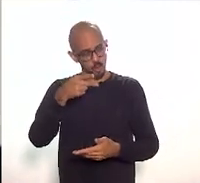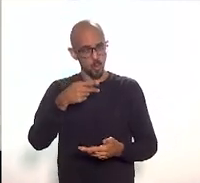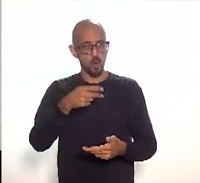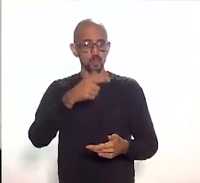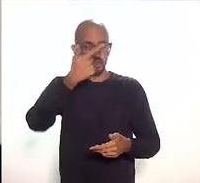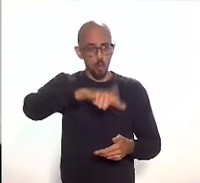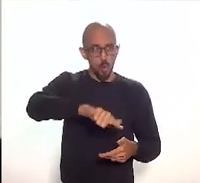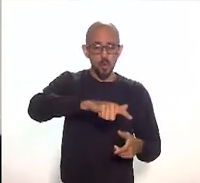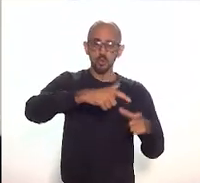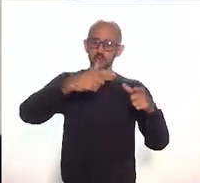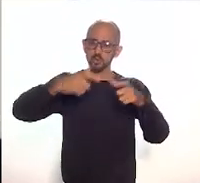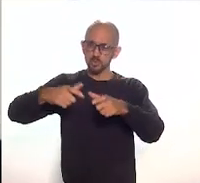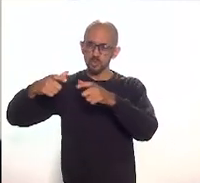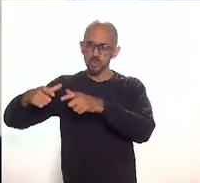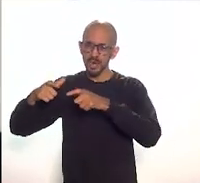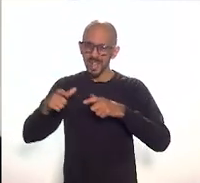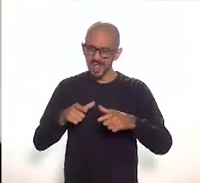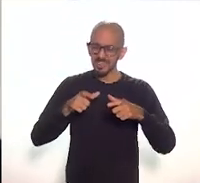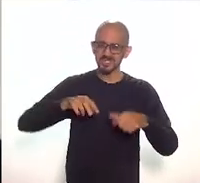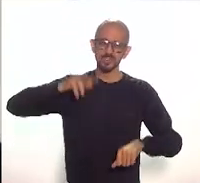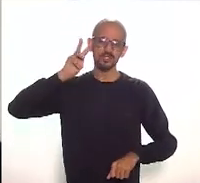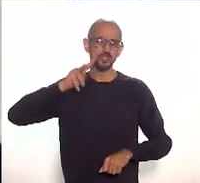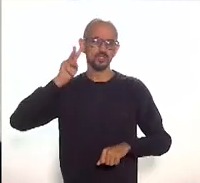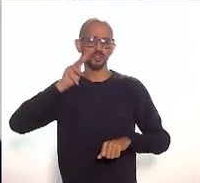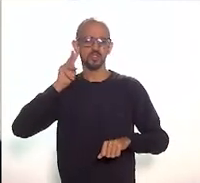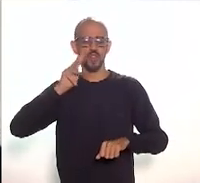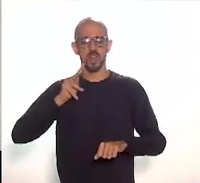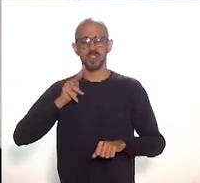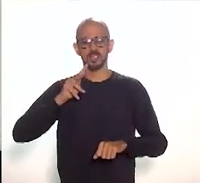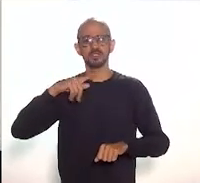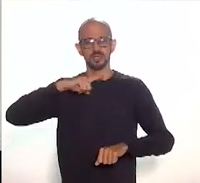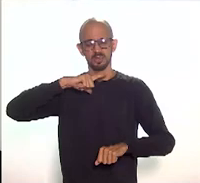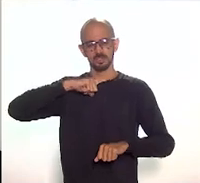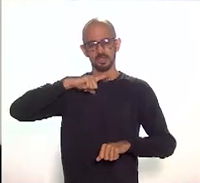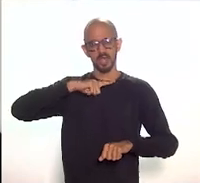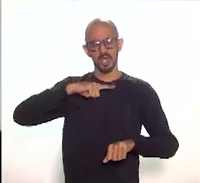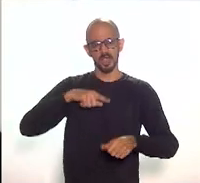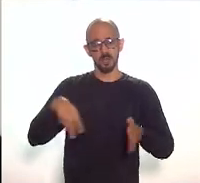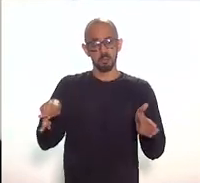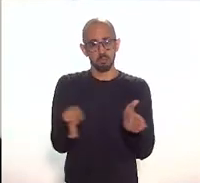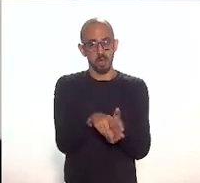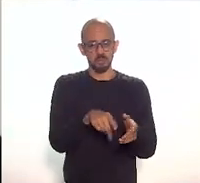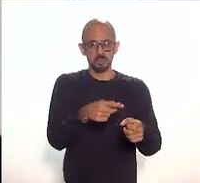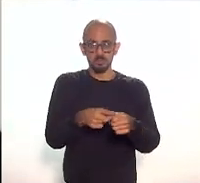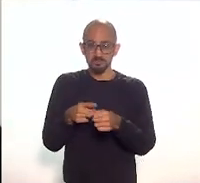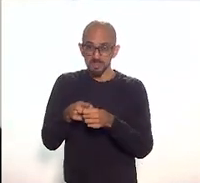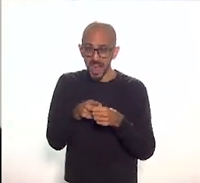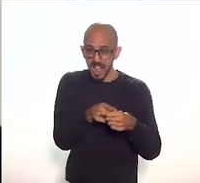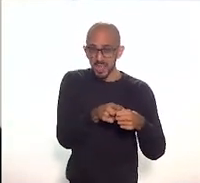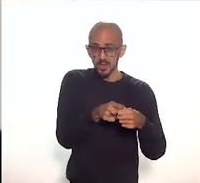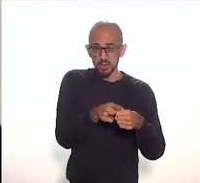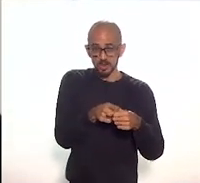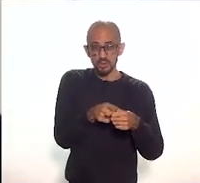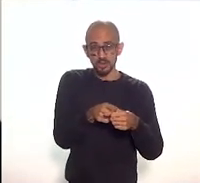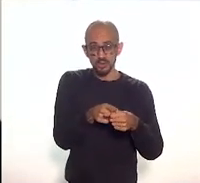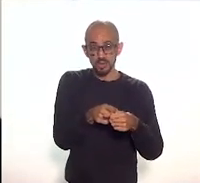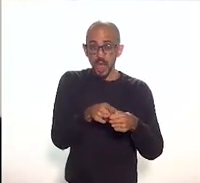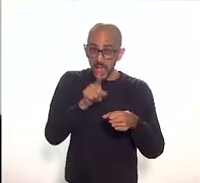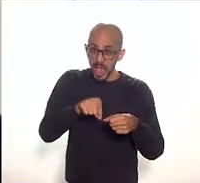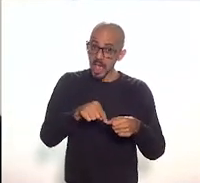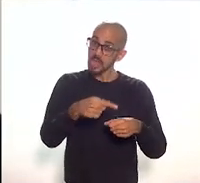outros recortes históricos e territoriais de serem feitos, é isso que